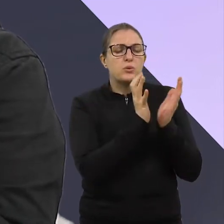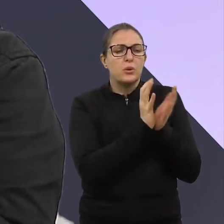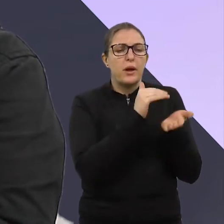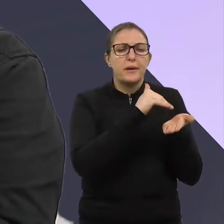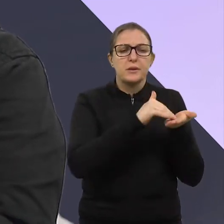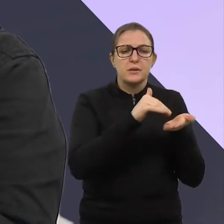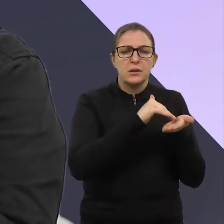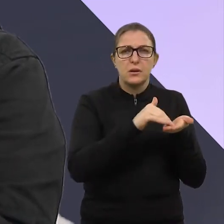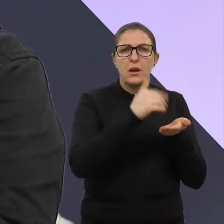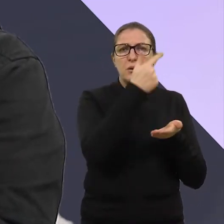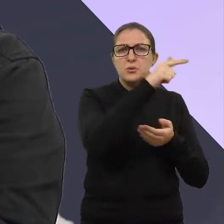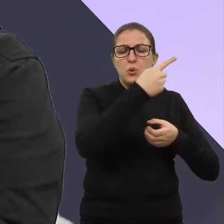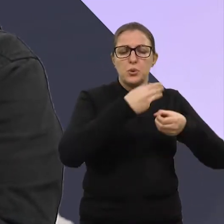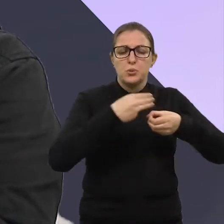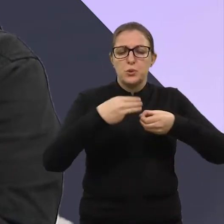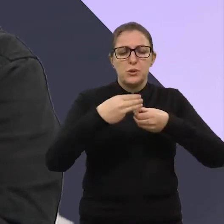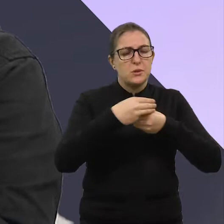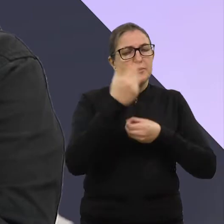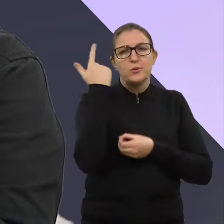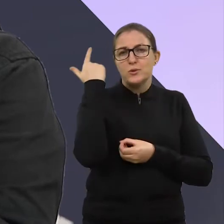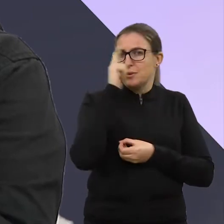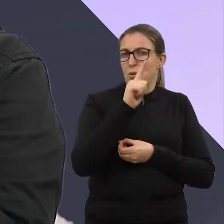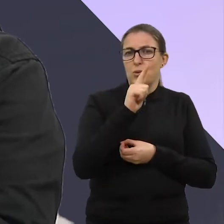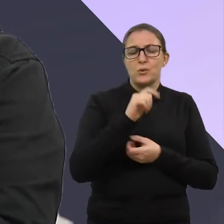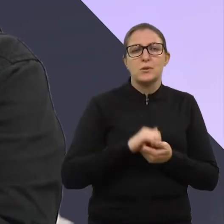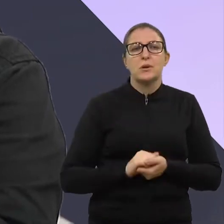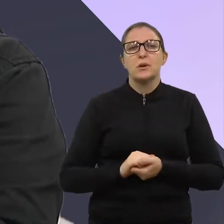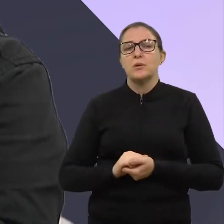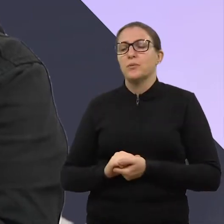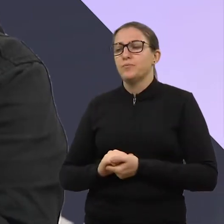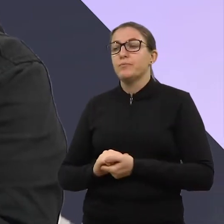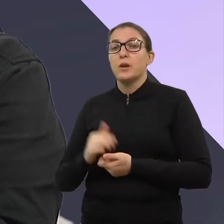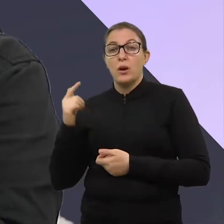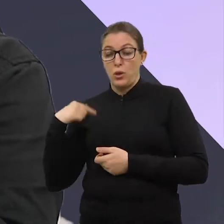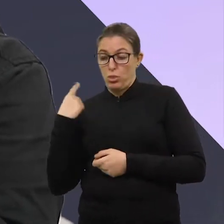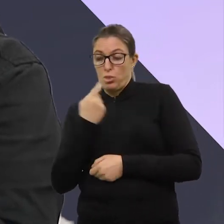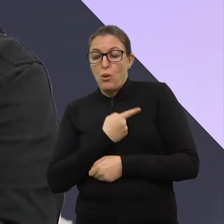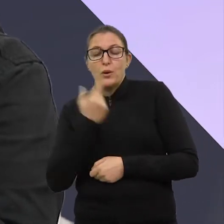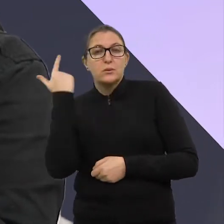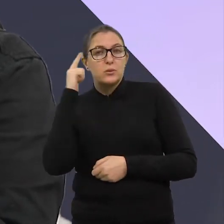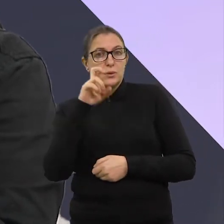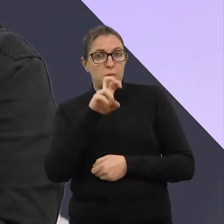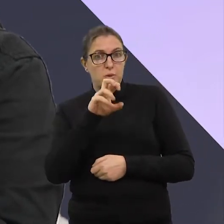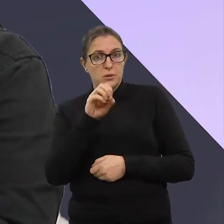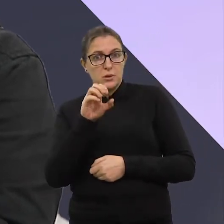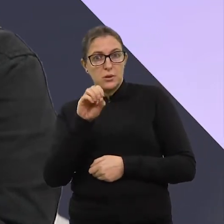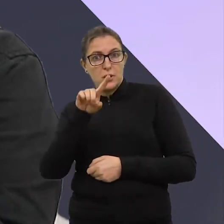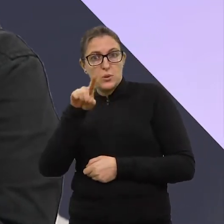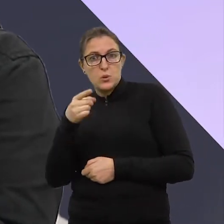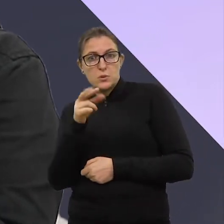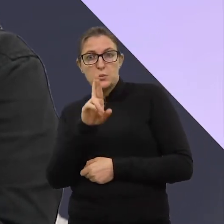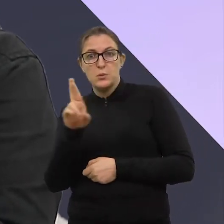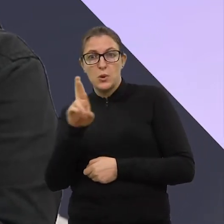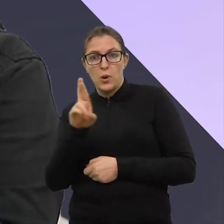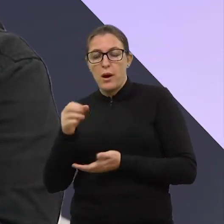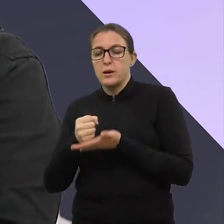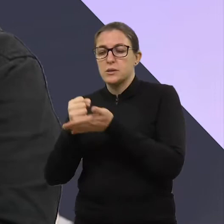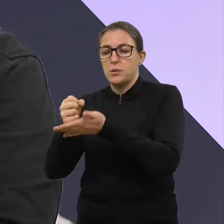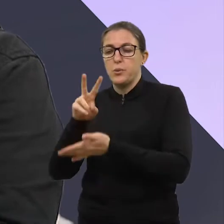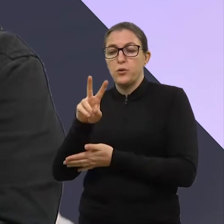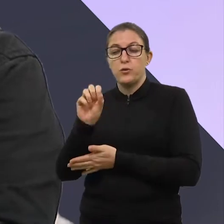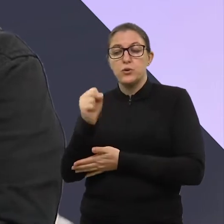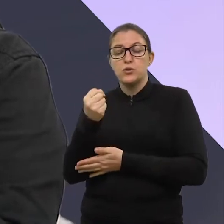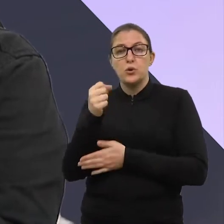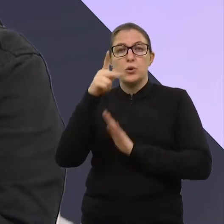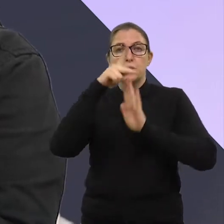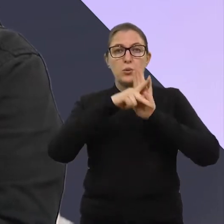não vão apresentar um recurso desse. Então, são meio milhão de reais, São 500 mil reais para 28 projetos, né? Em quatro